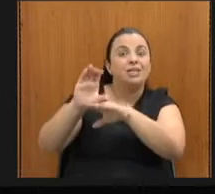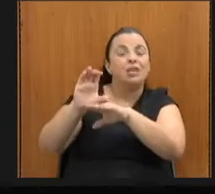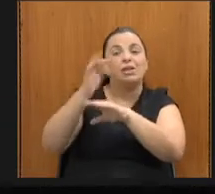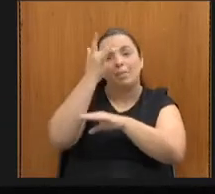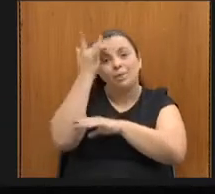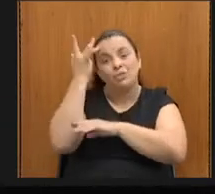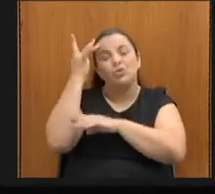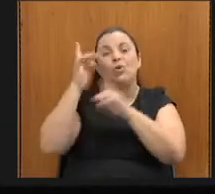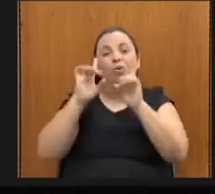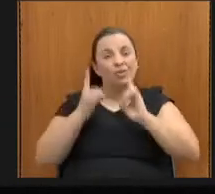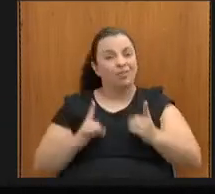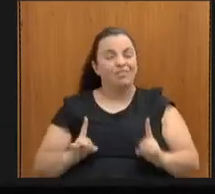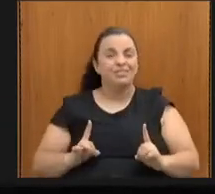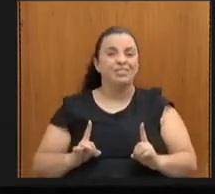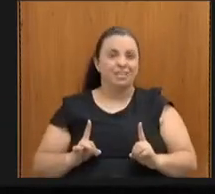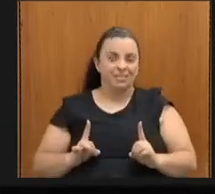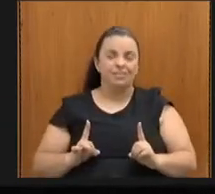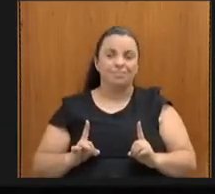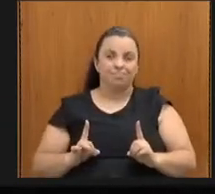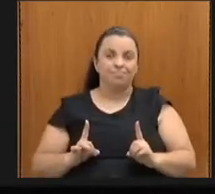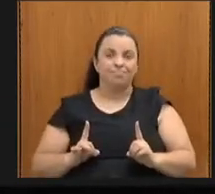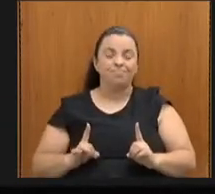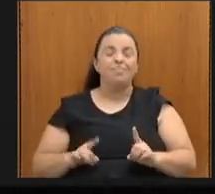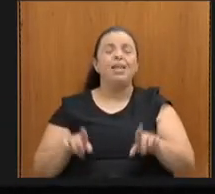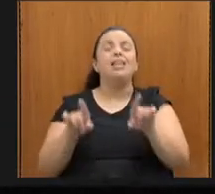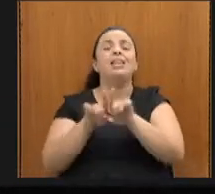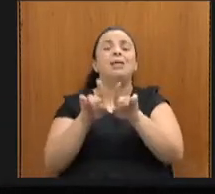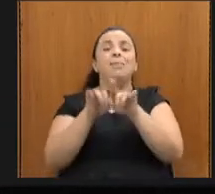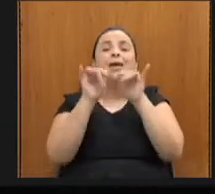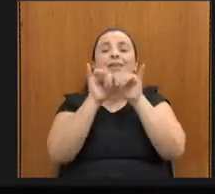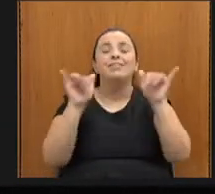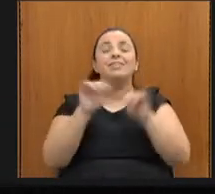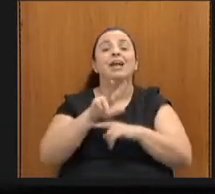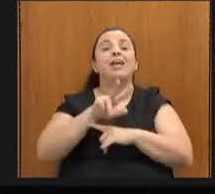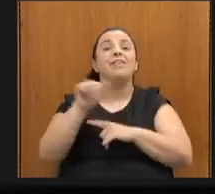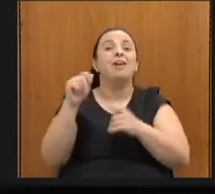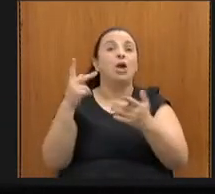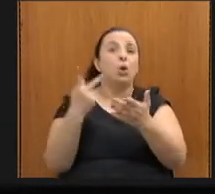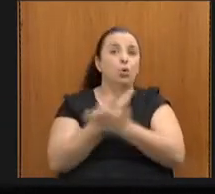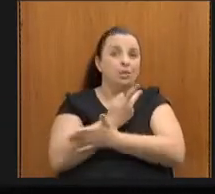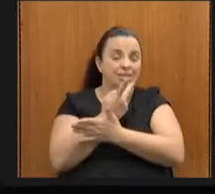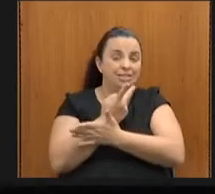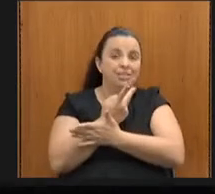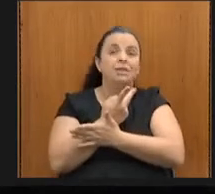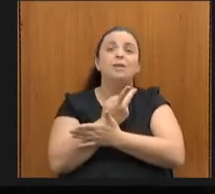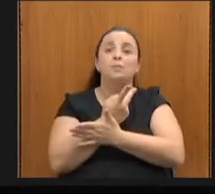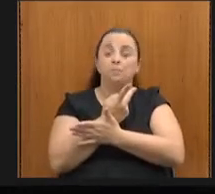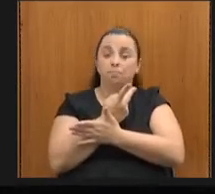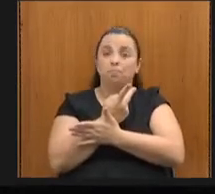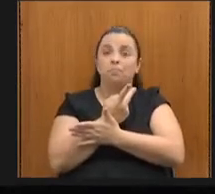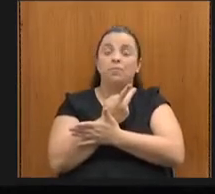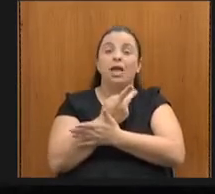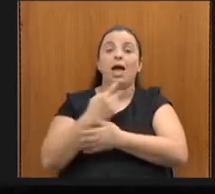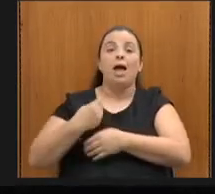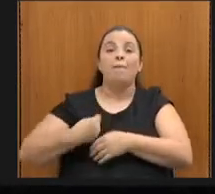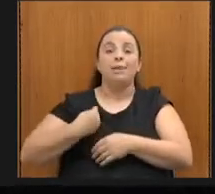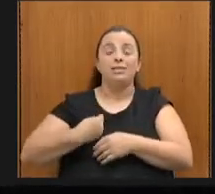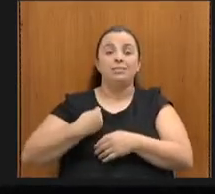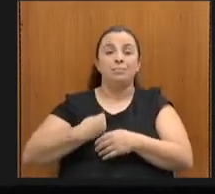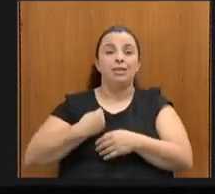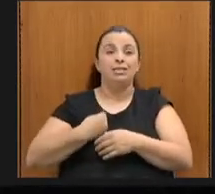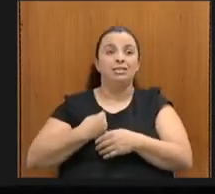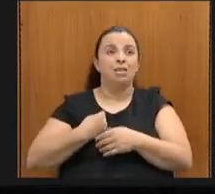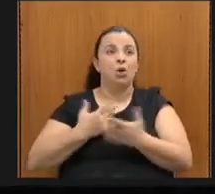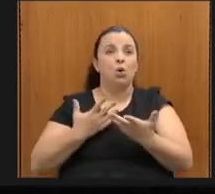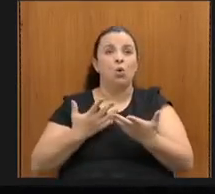a gente vai ter na estadual dando tudo certo, a gente terá uma participação de mais de 300